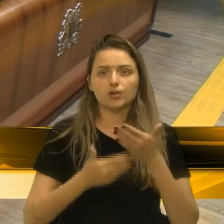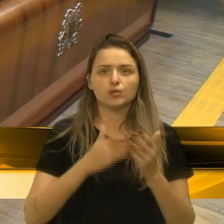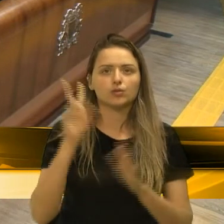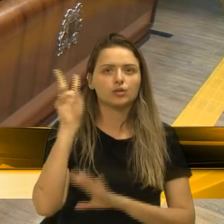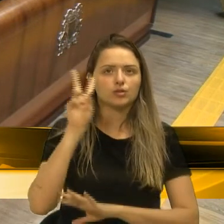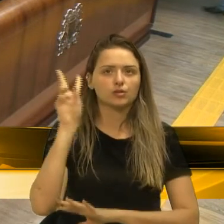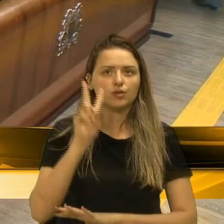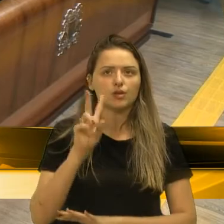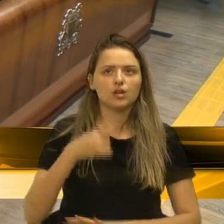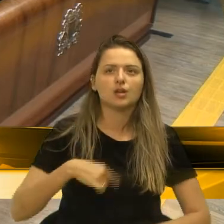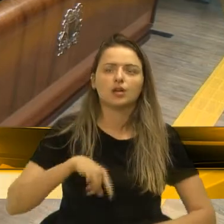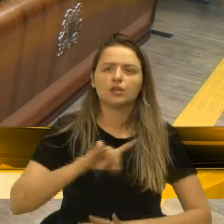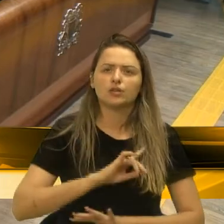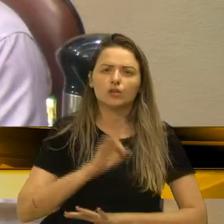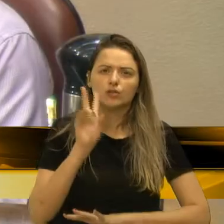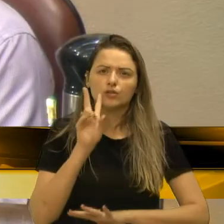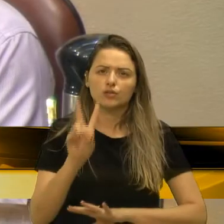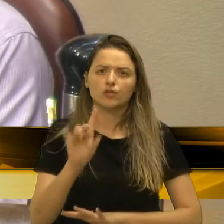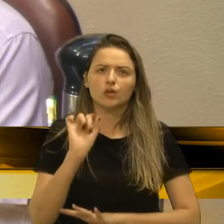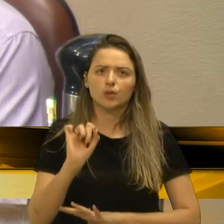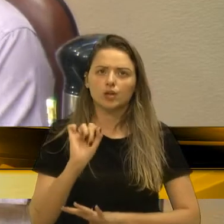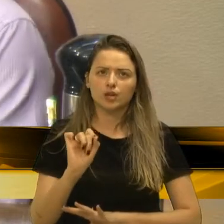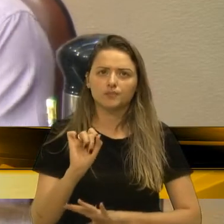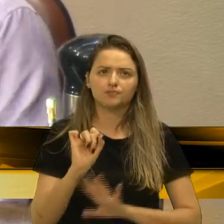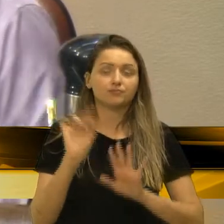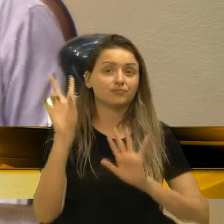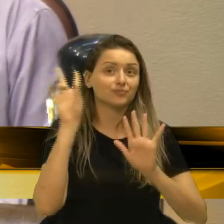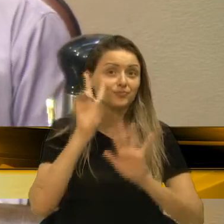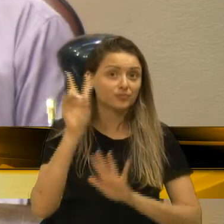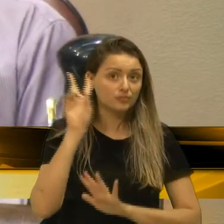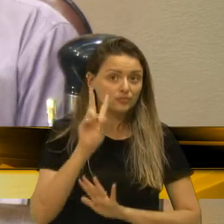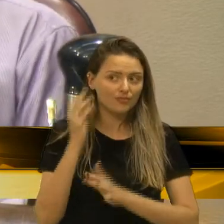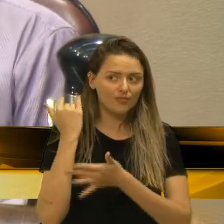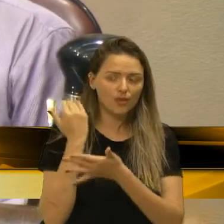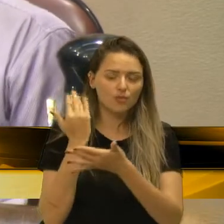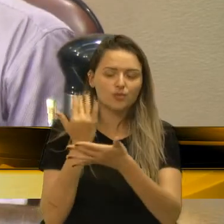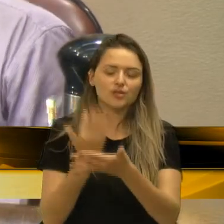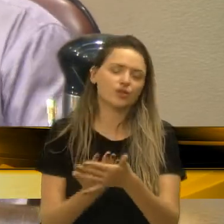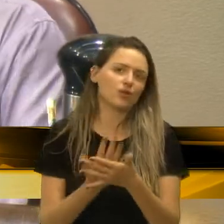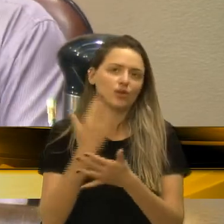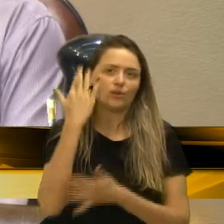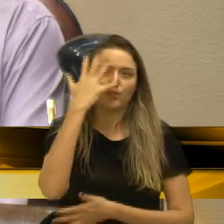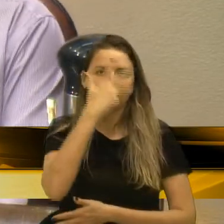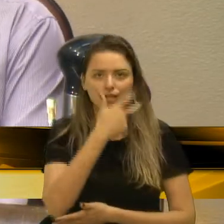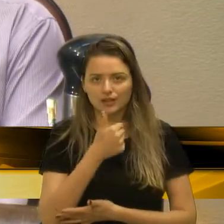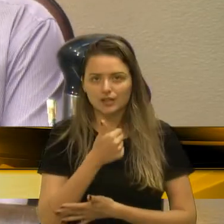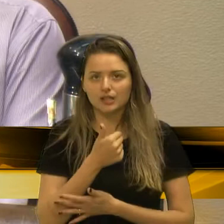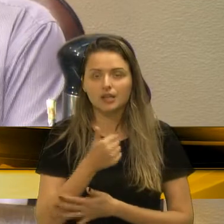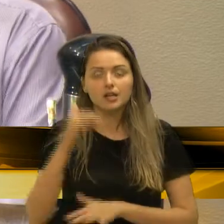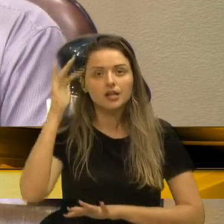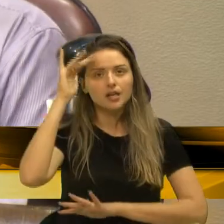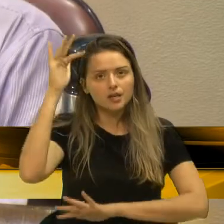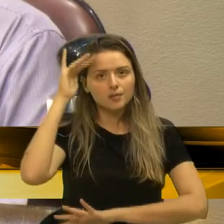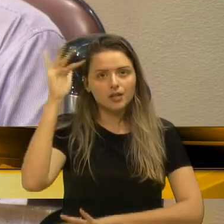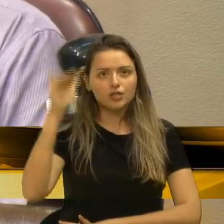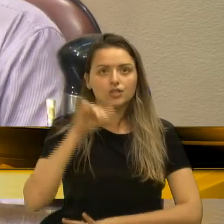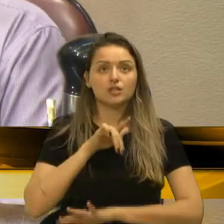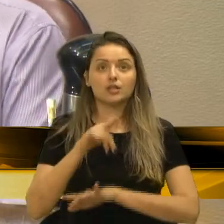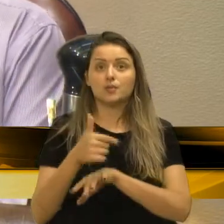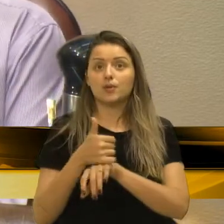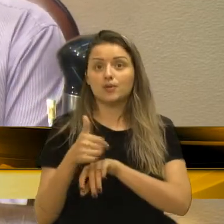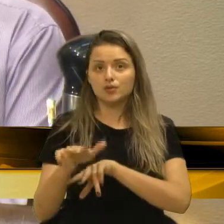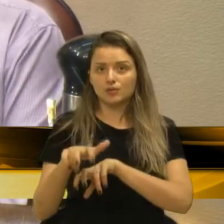depara aqui com uma história, uma trajetória muito brilhante, né? Imagina que foi agricultor,